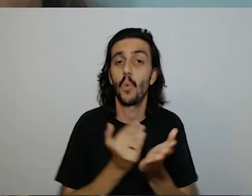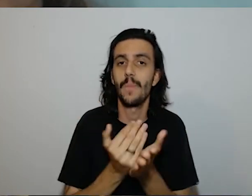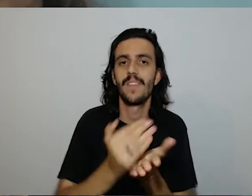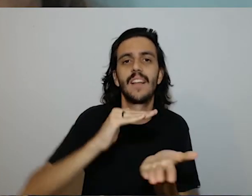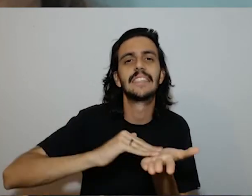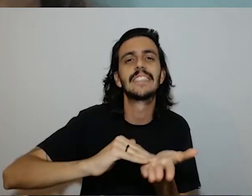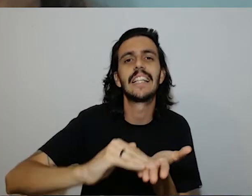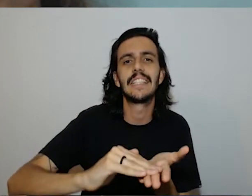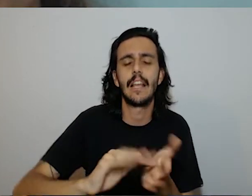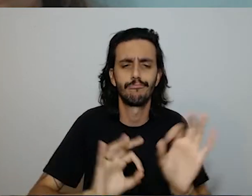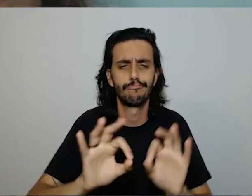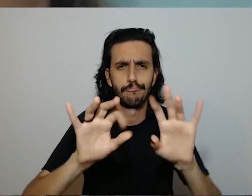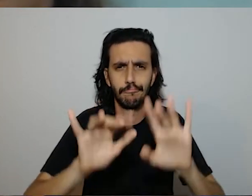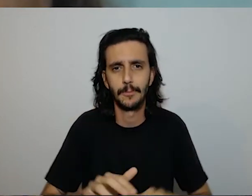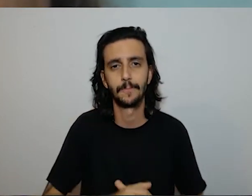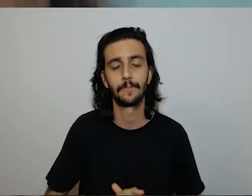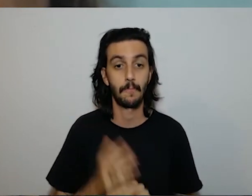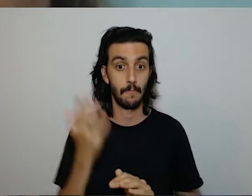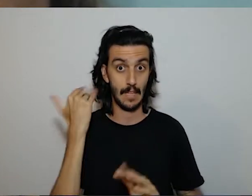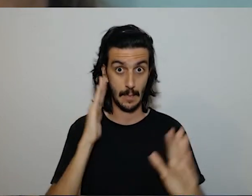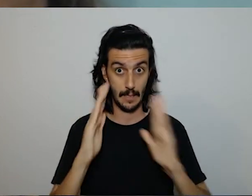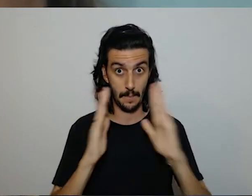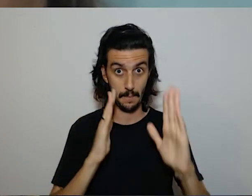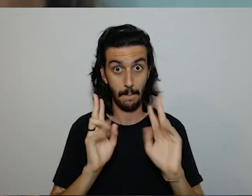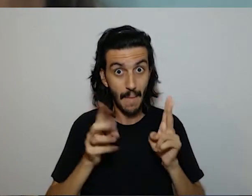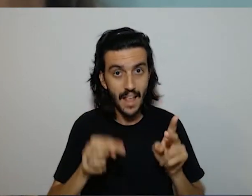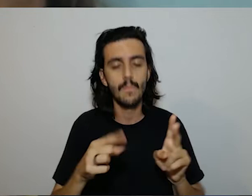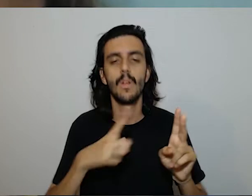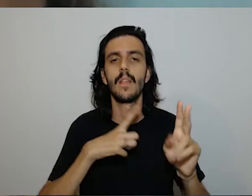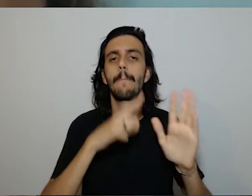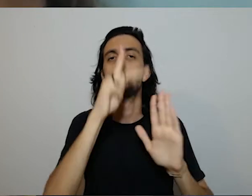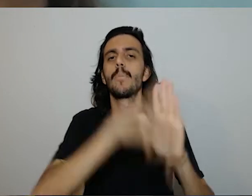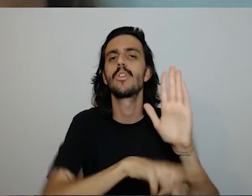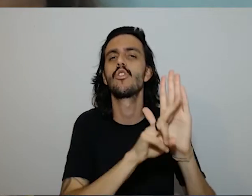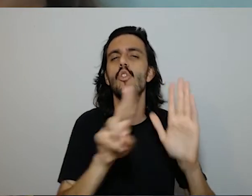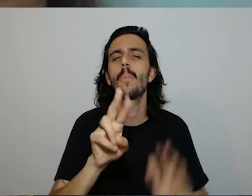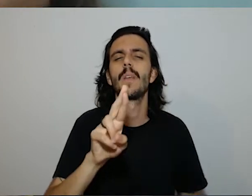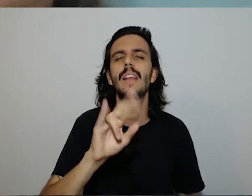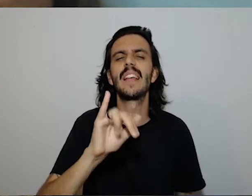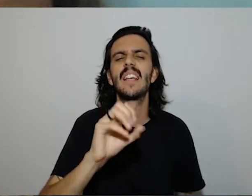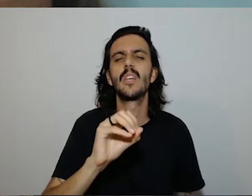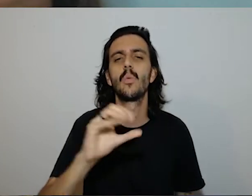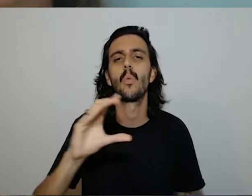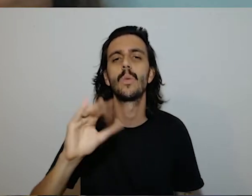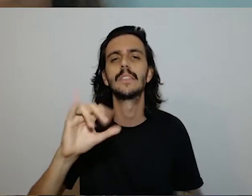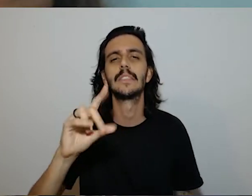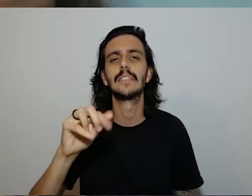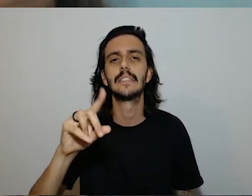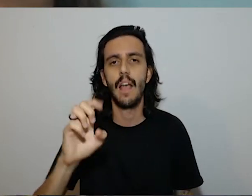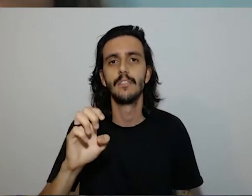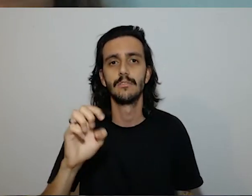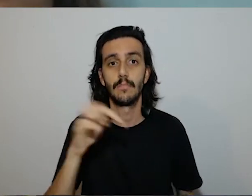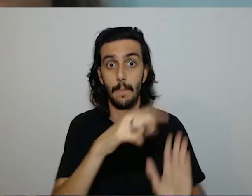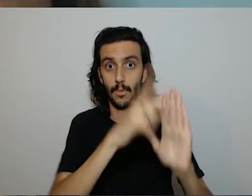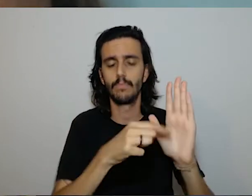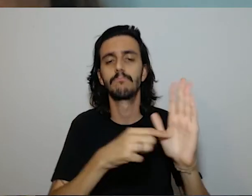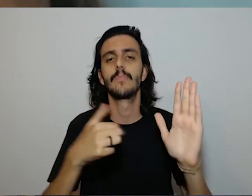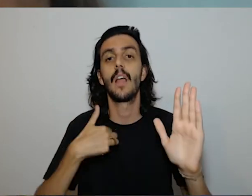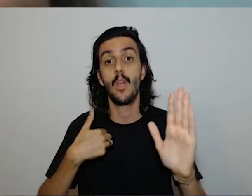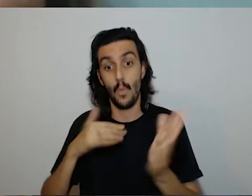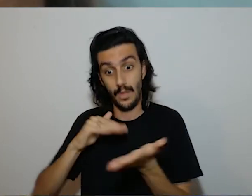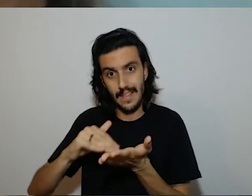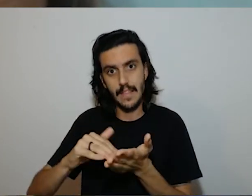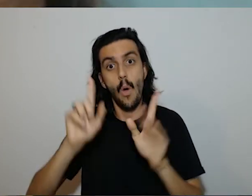desenvolver a minha dissertação na época tava em evidência o projeto rio cidade e eu fiz um